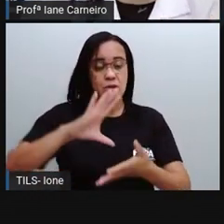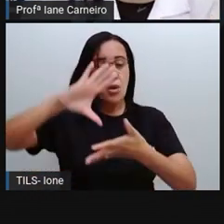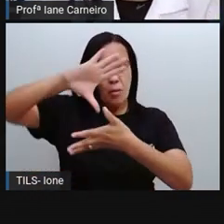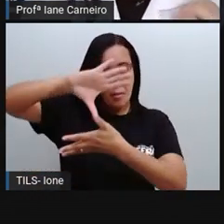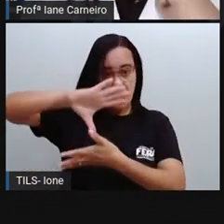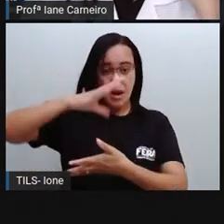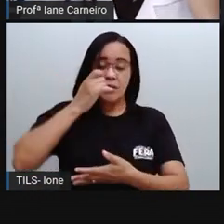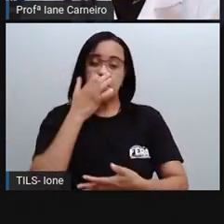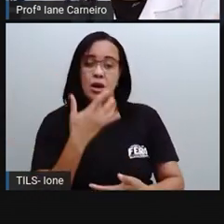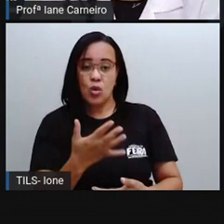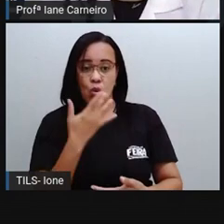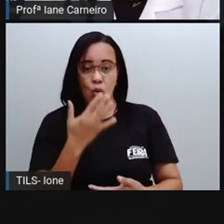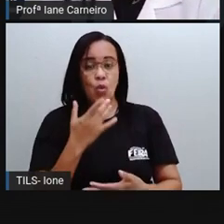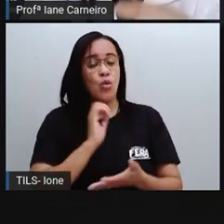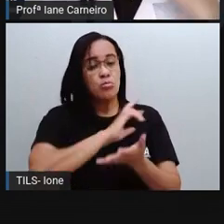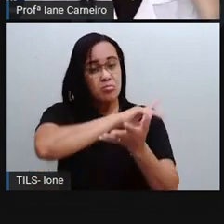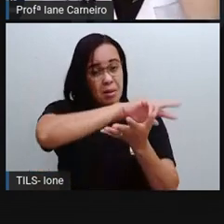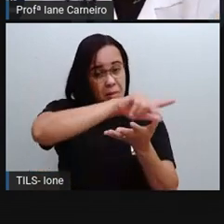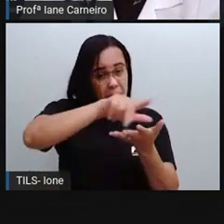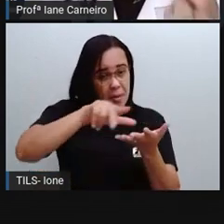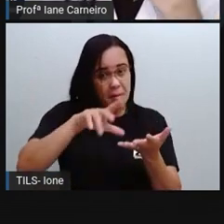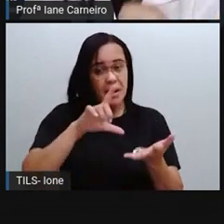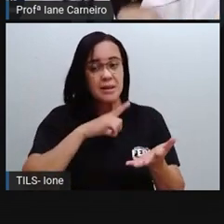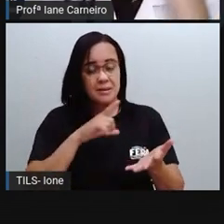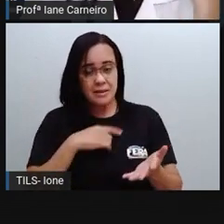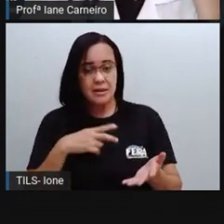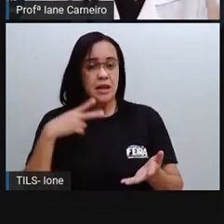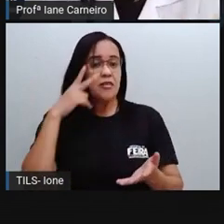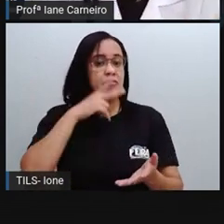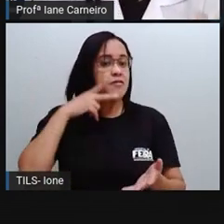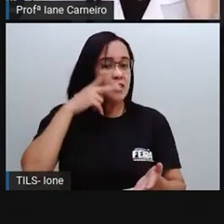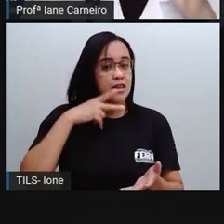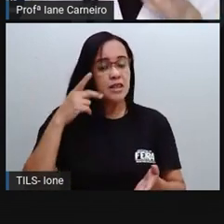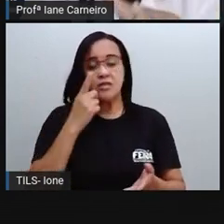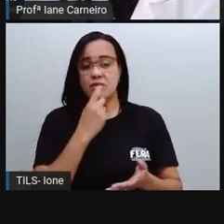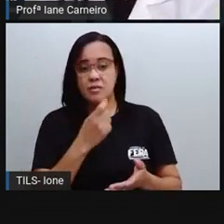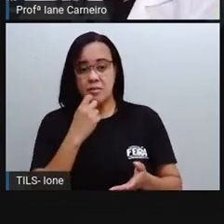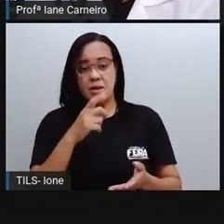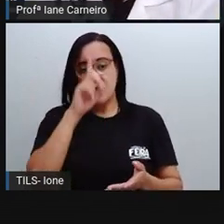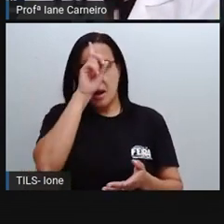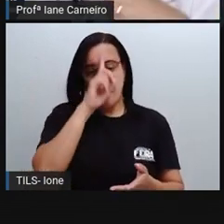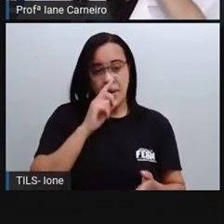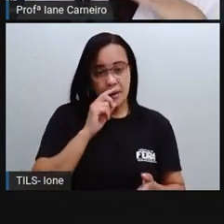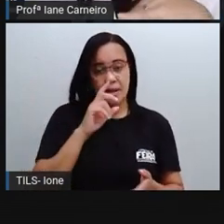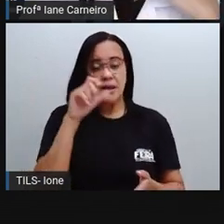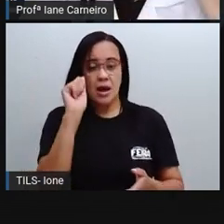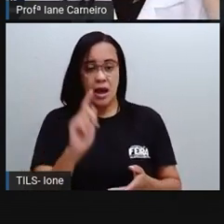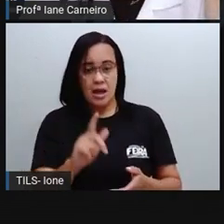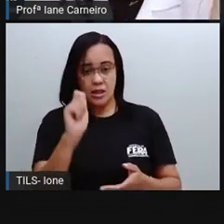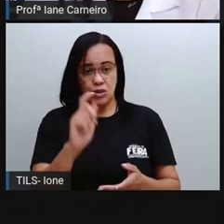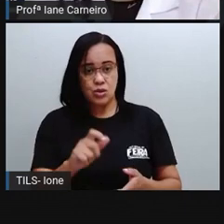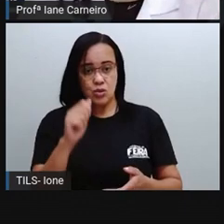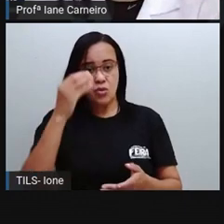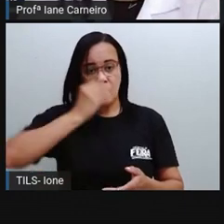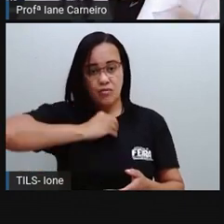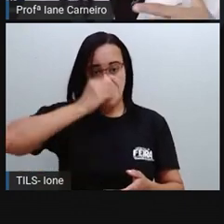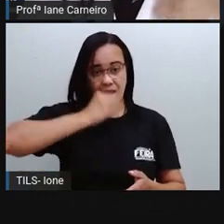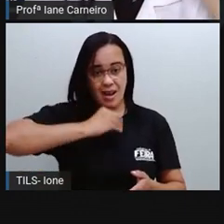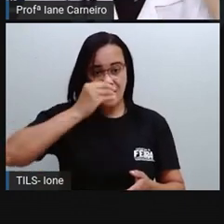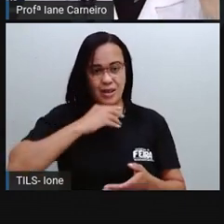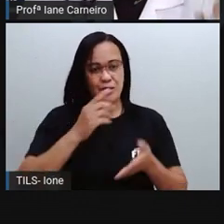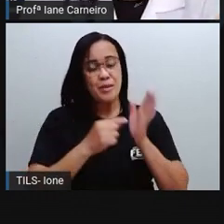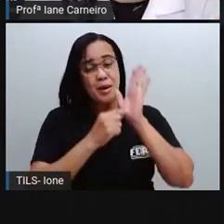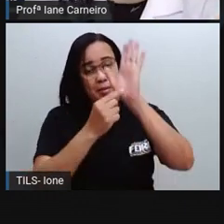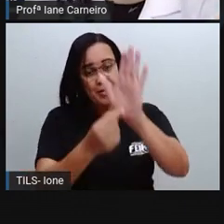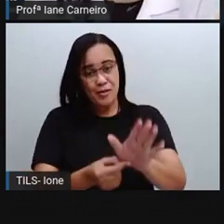azul mais claro, o azul mais escuro, o verde, o vermelho e o amarelo. Esse azul aqui é só uma forma de ilustrar, né? A